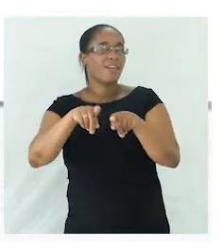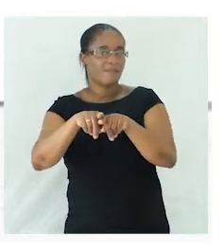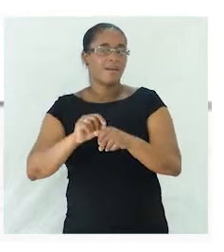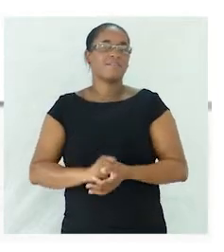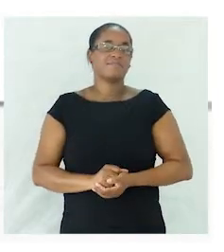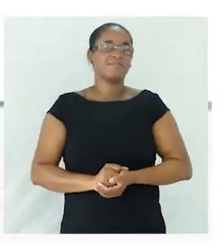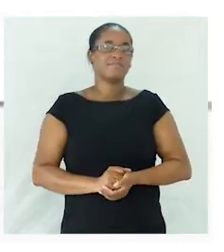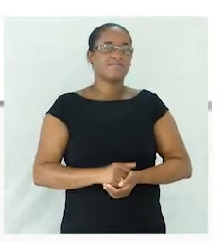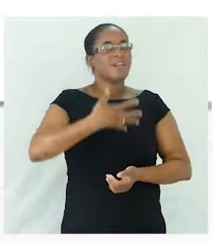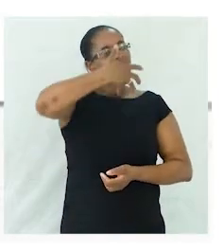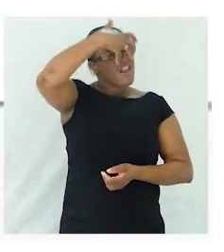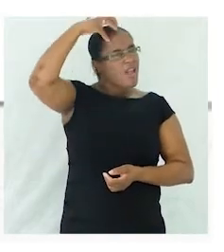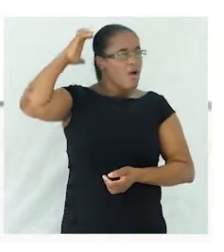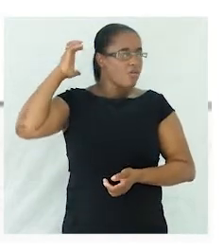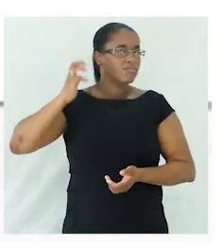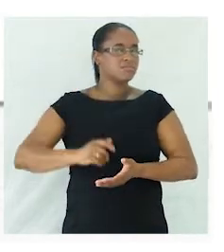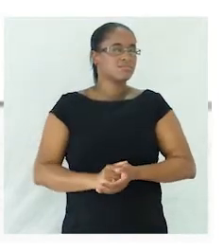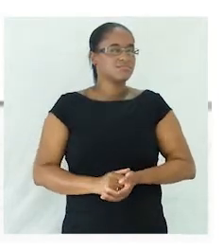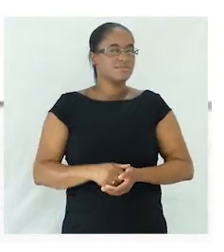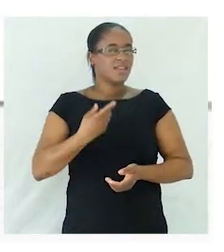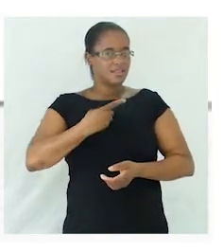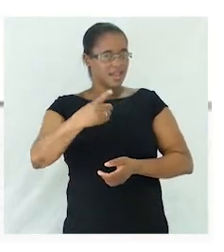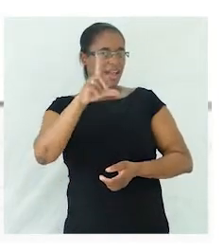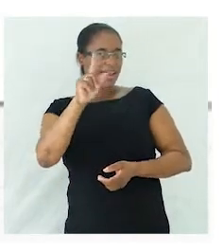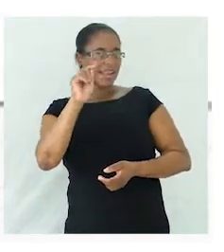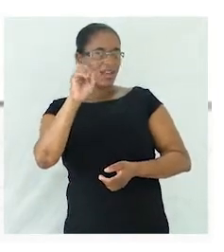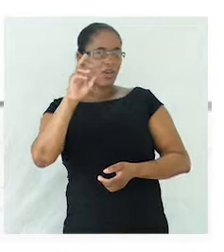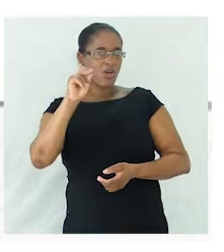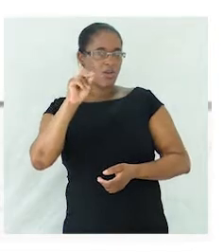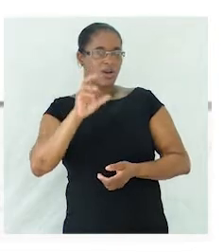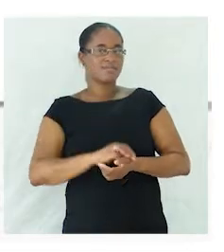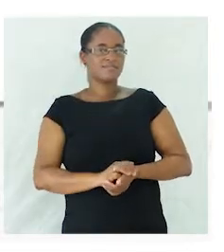E leão? Será lioa, chorão,